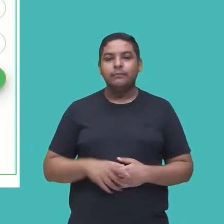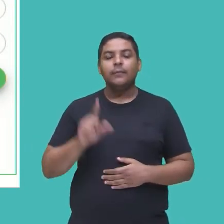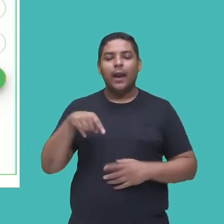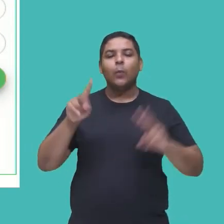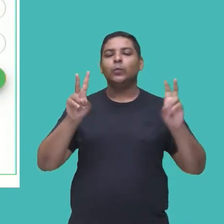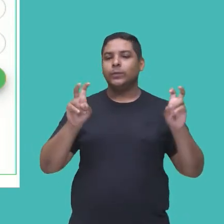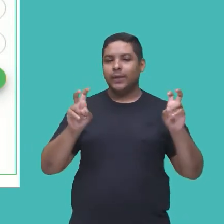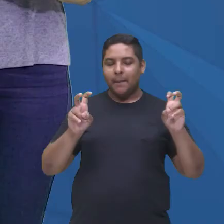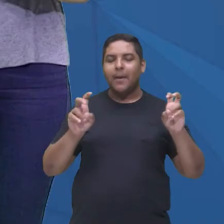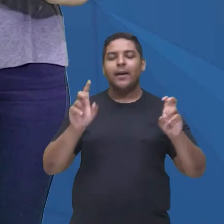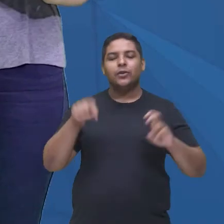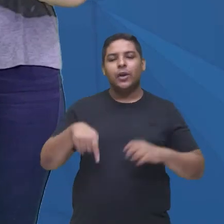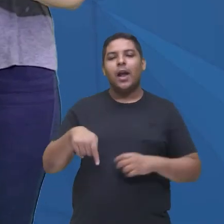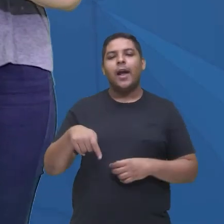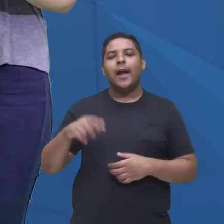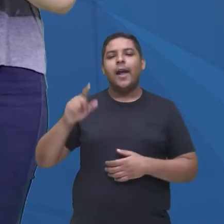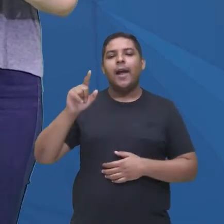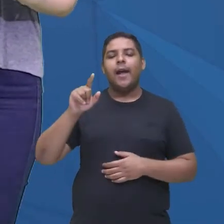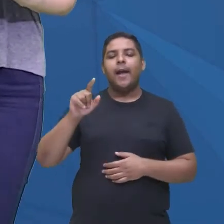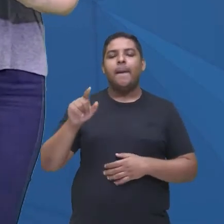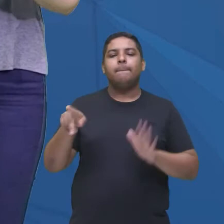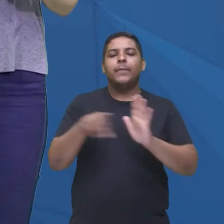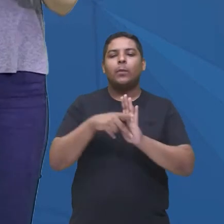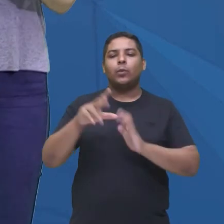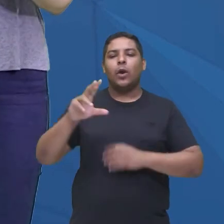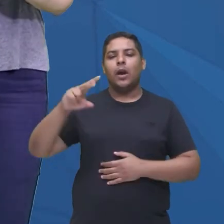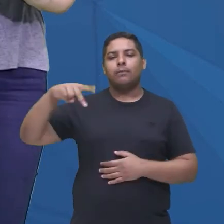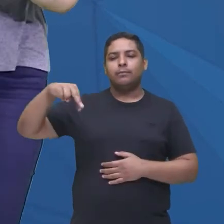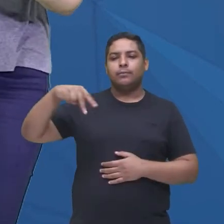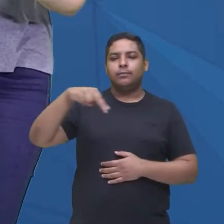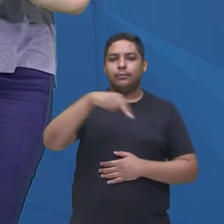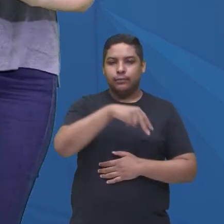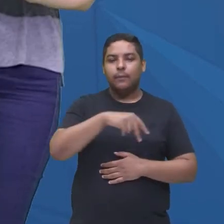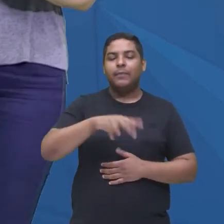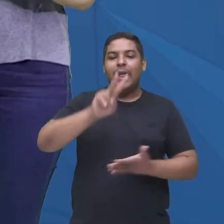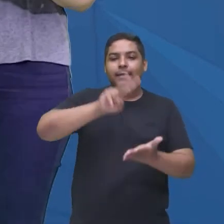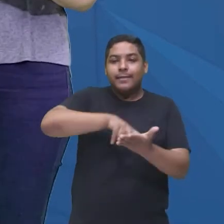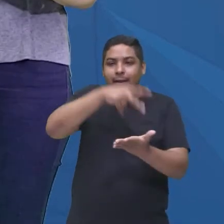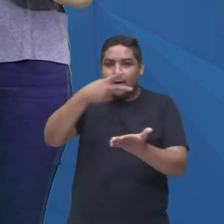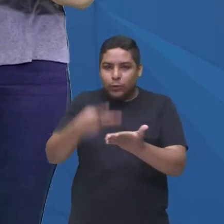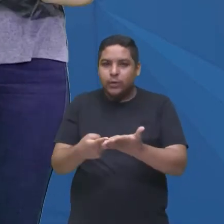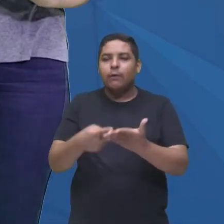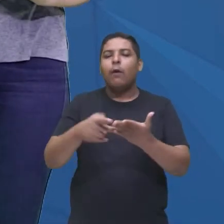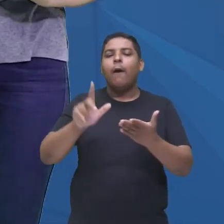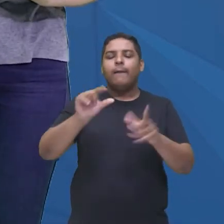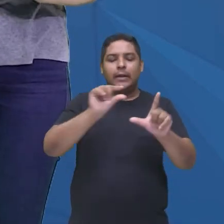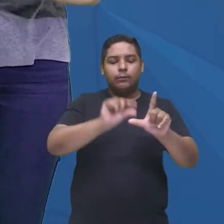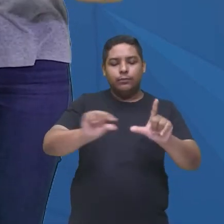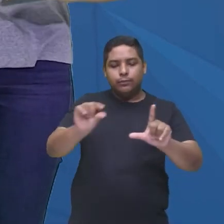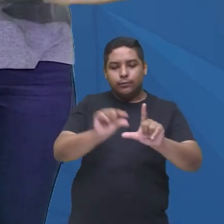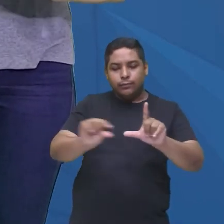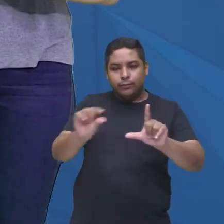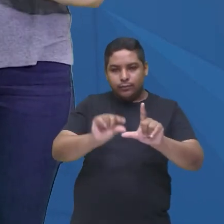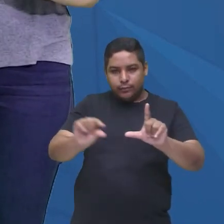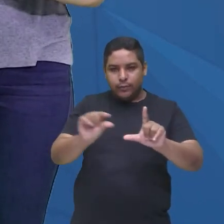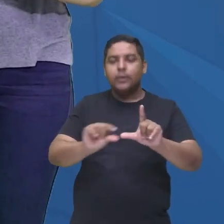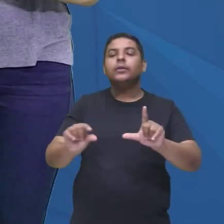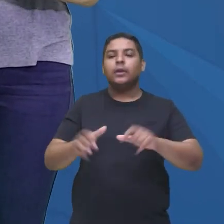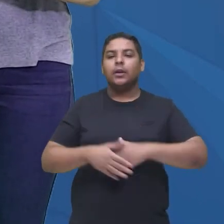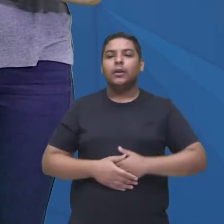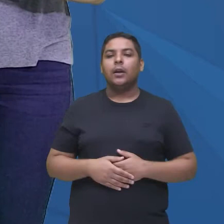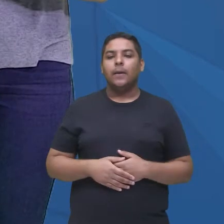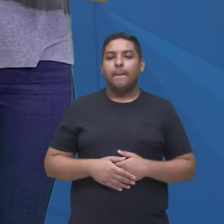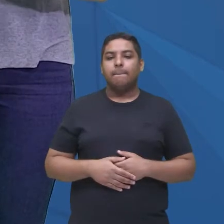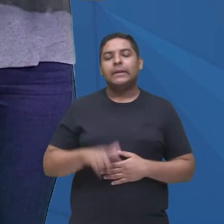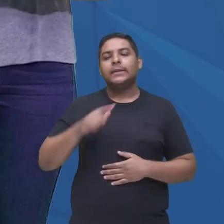dos caminhantes, né, na tradução, quem acompanha ali, legendado, percebe que ele fala isso, né, agora, se você tem o hábito de